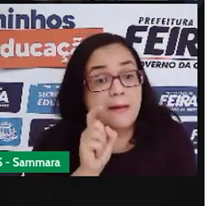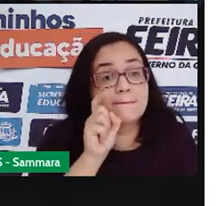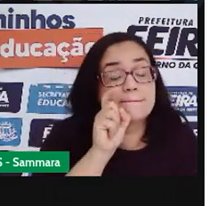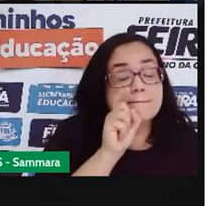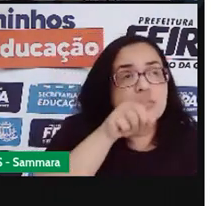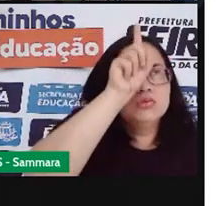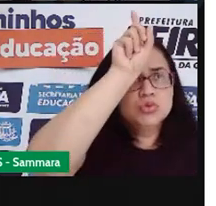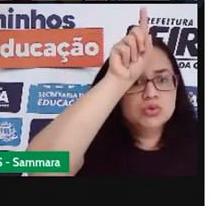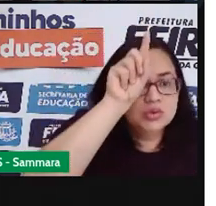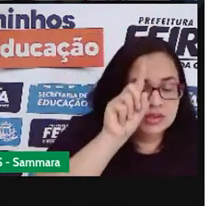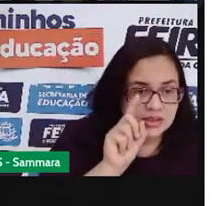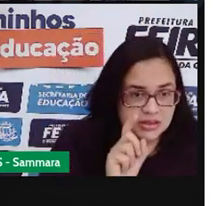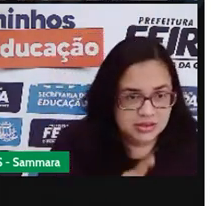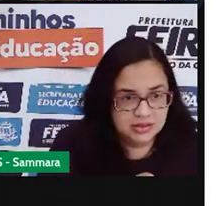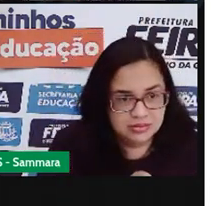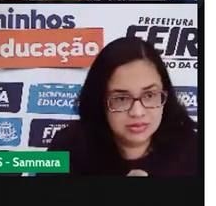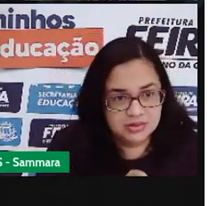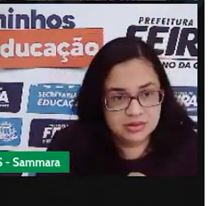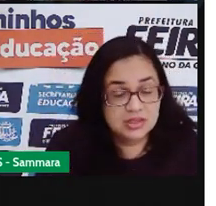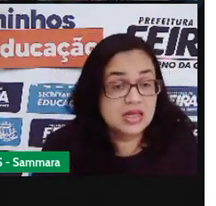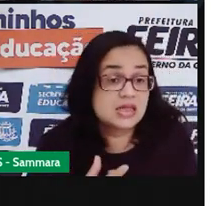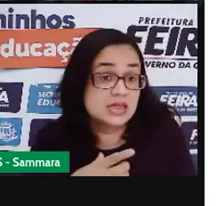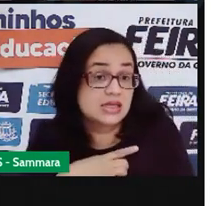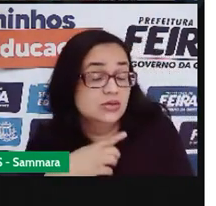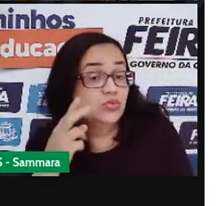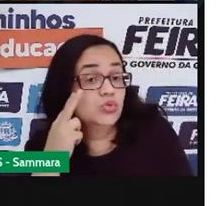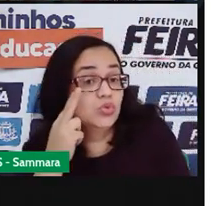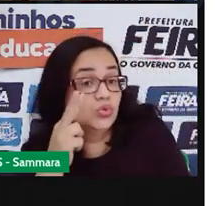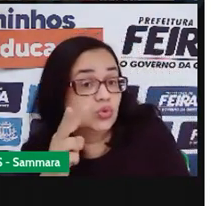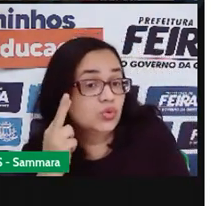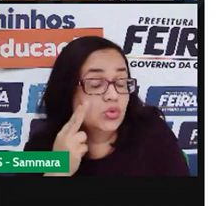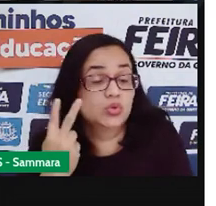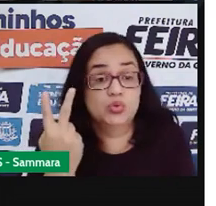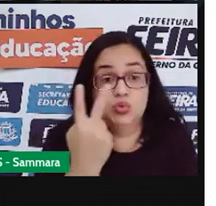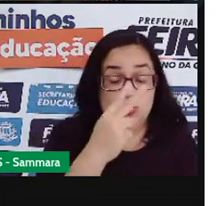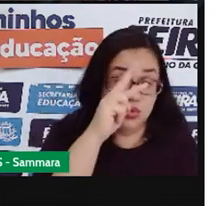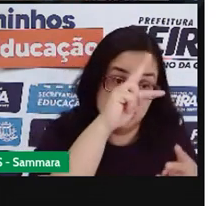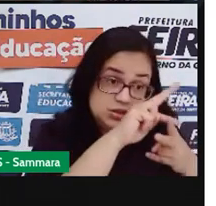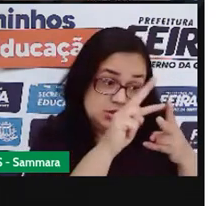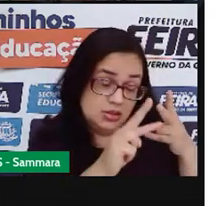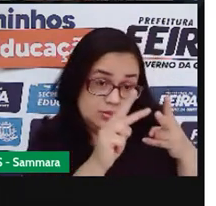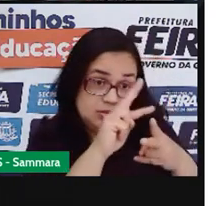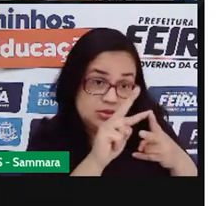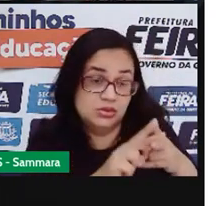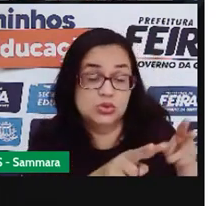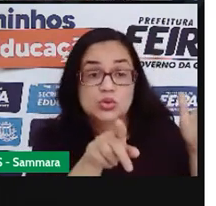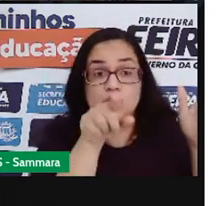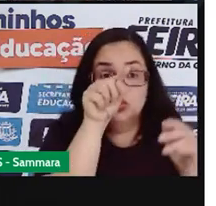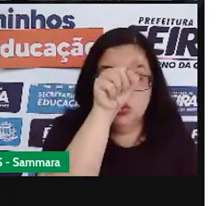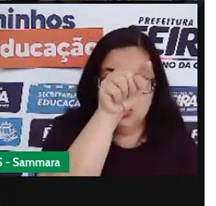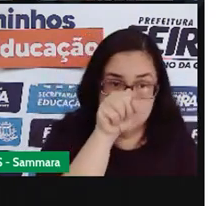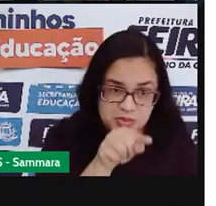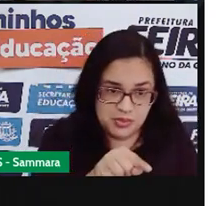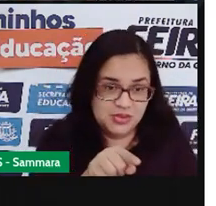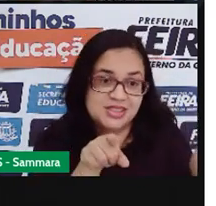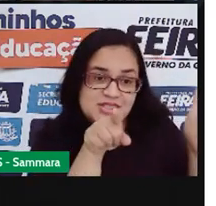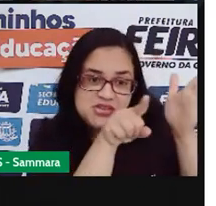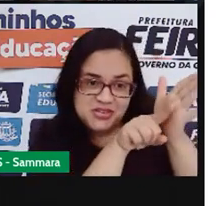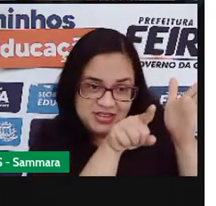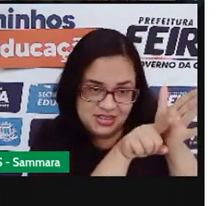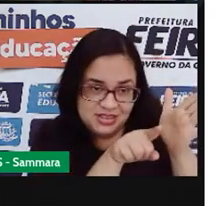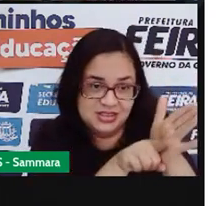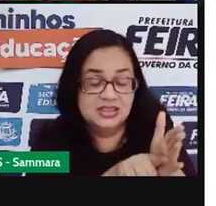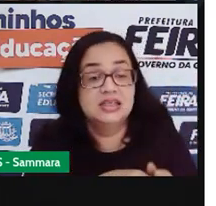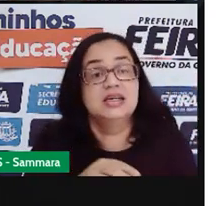de exclamação. E nós também vimos os dois pontos e o travessão nas nossas aulas de